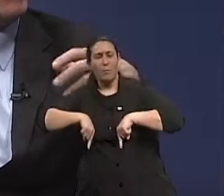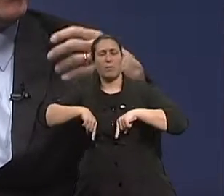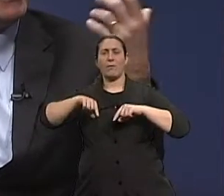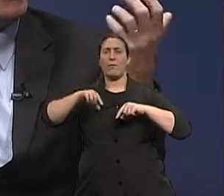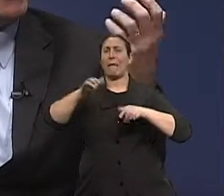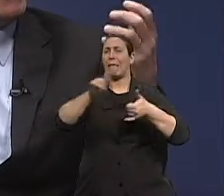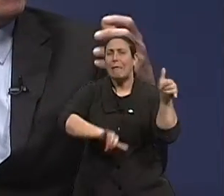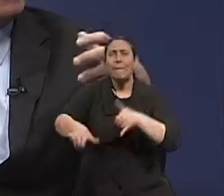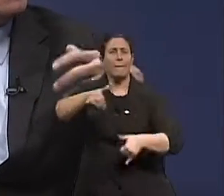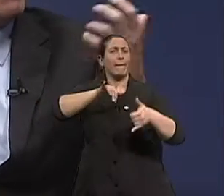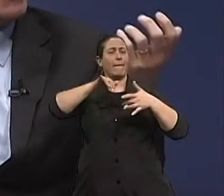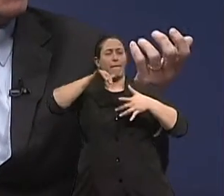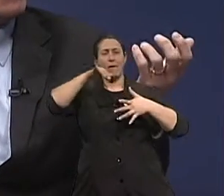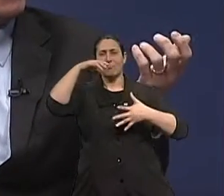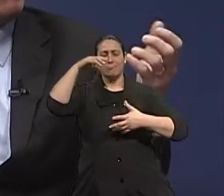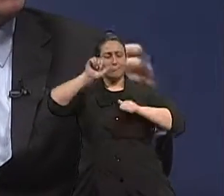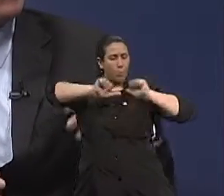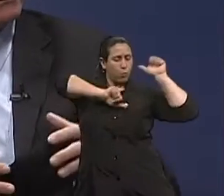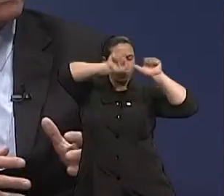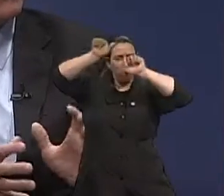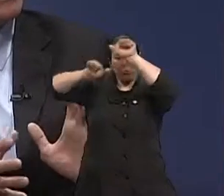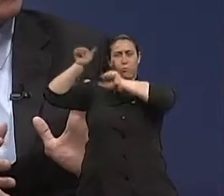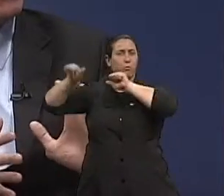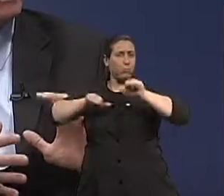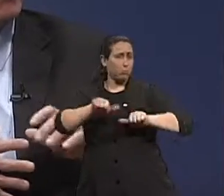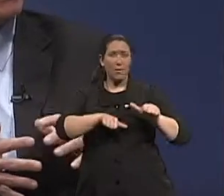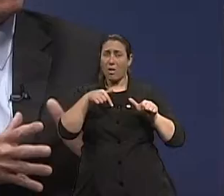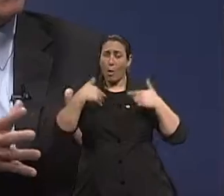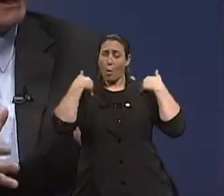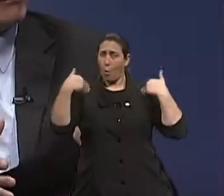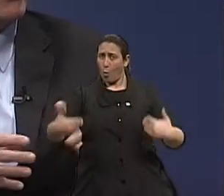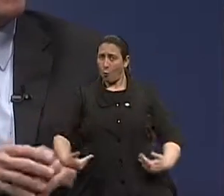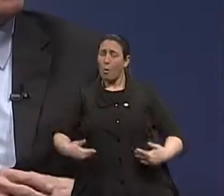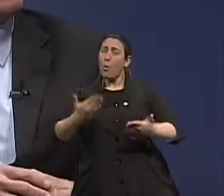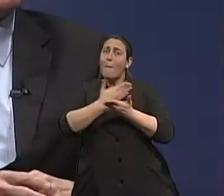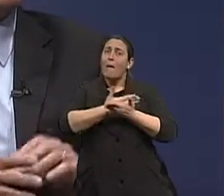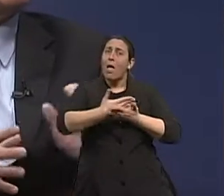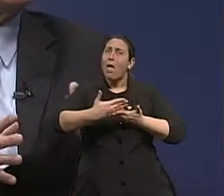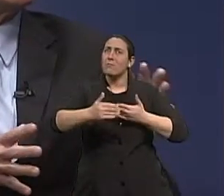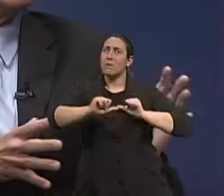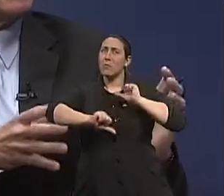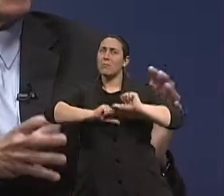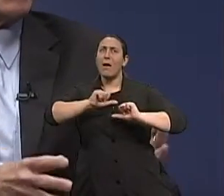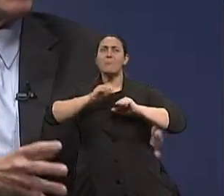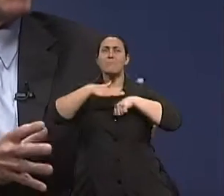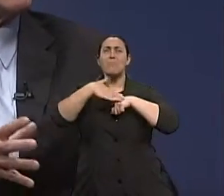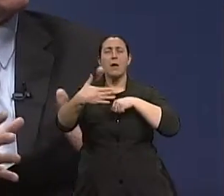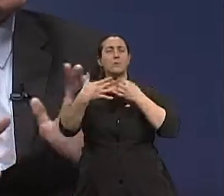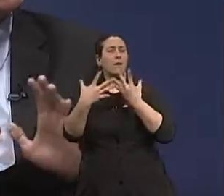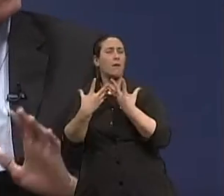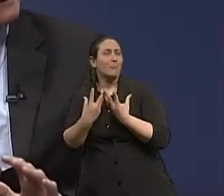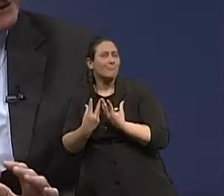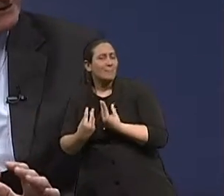bioquímicas, enfim, enzimáticas, que vão deixando esse organismo, diria, mais vulnerável. Essa vulnerabilidade vai